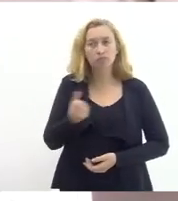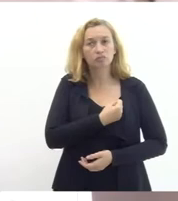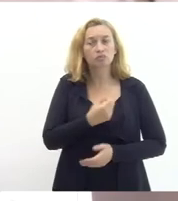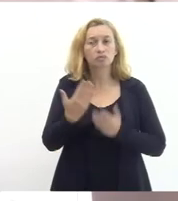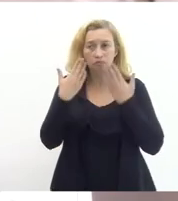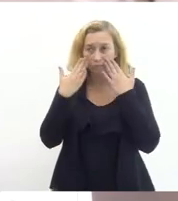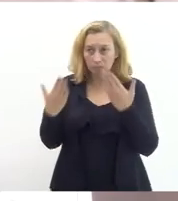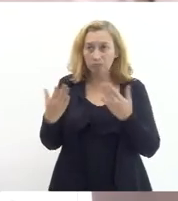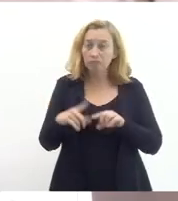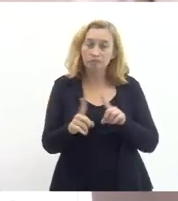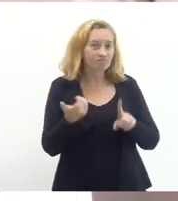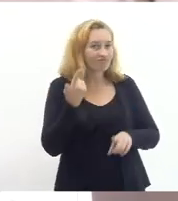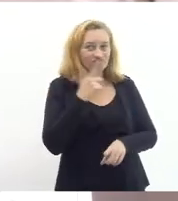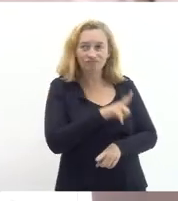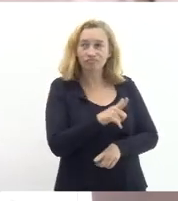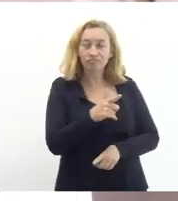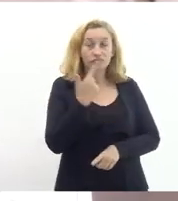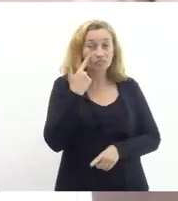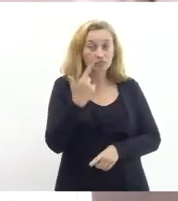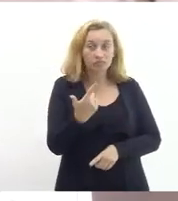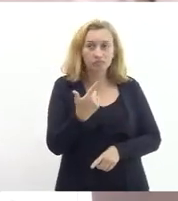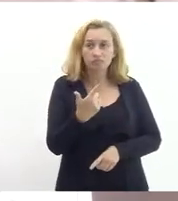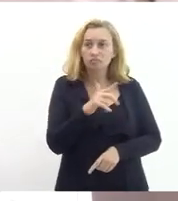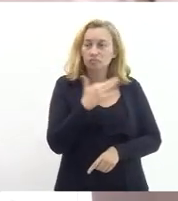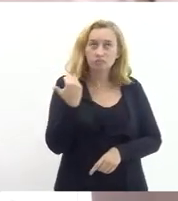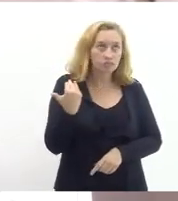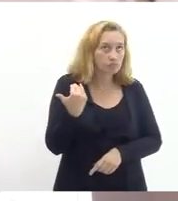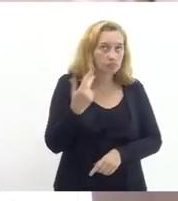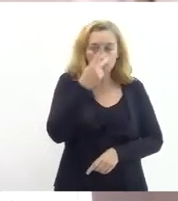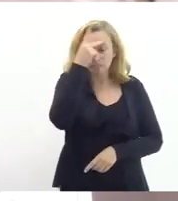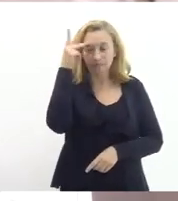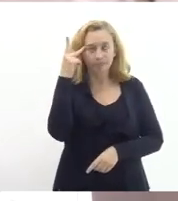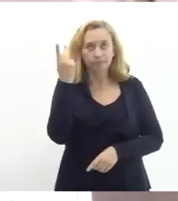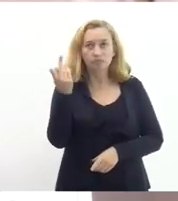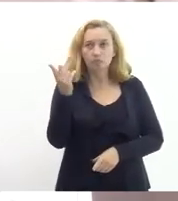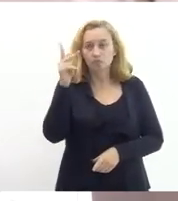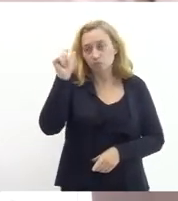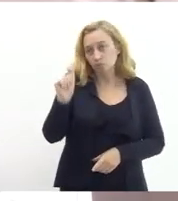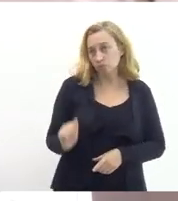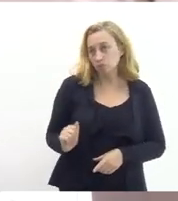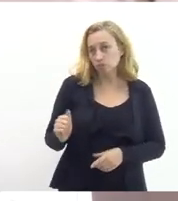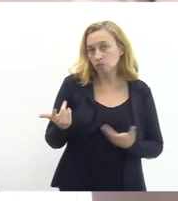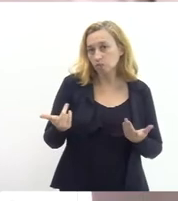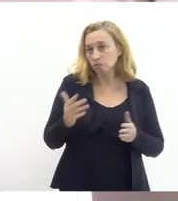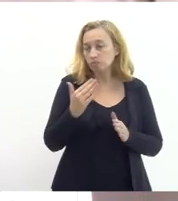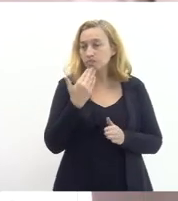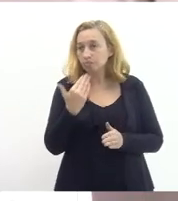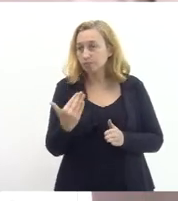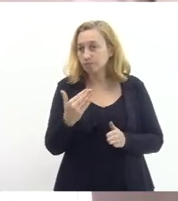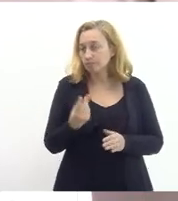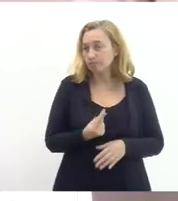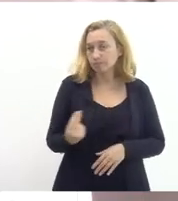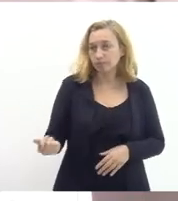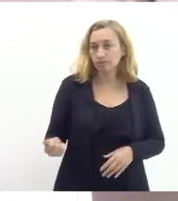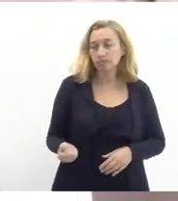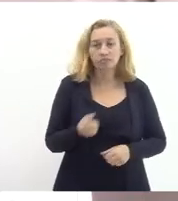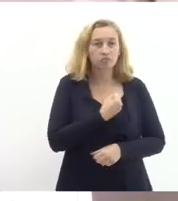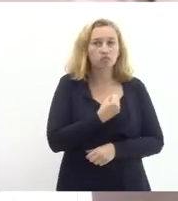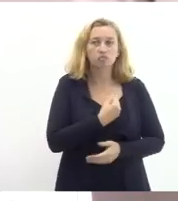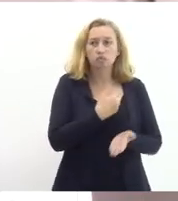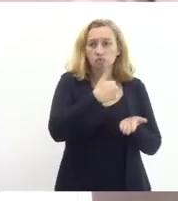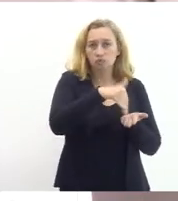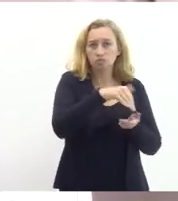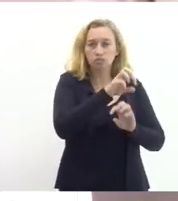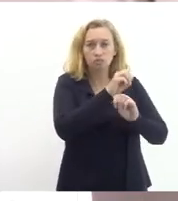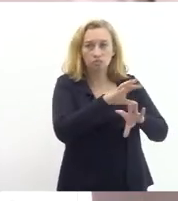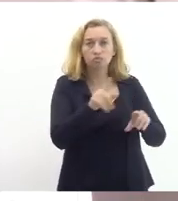apresentei mas a gente não consegue prever falecimento e pessoas que pedem exoneração esses números da Seduc também me